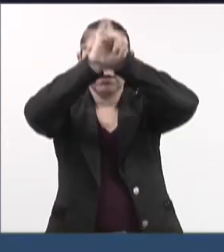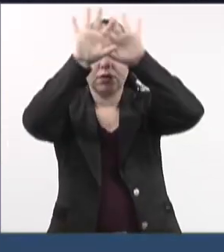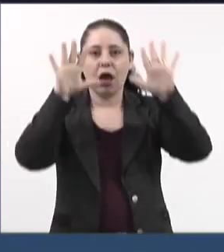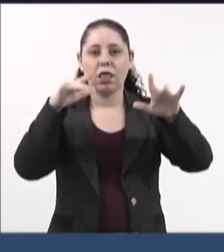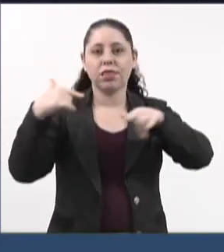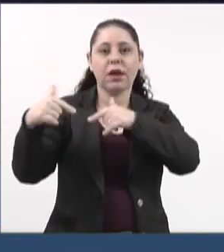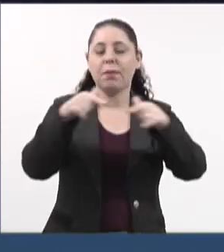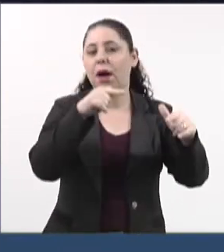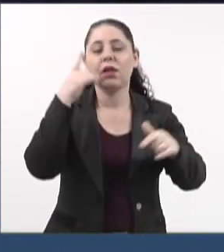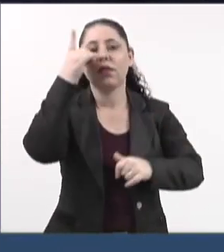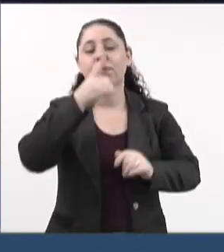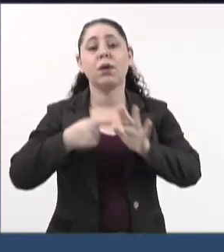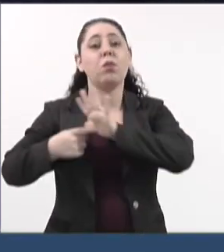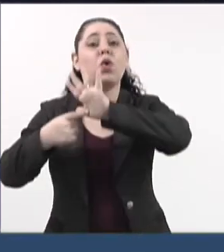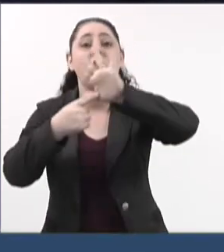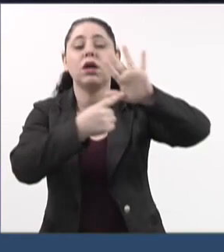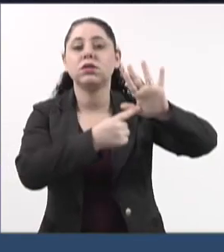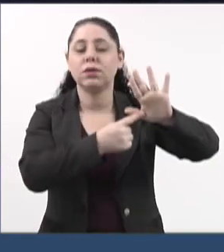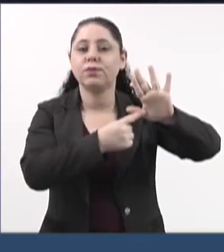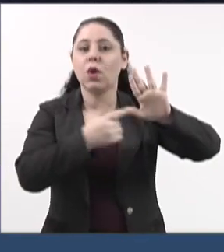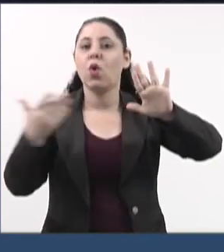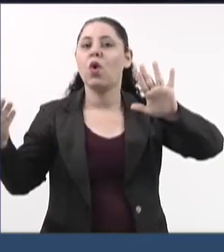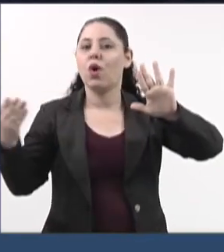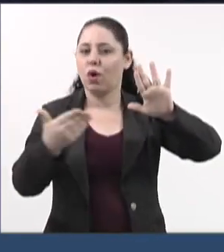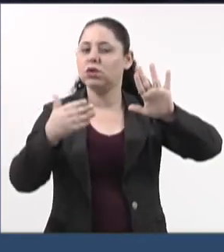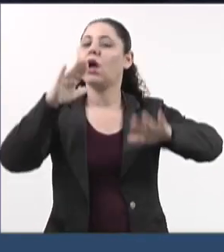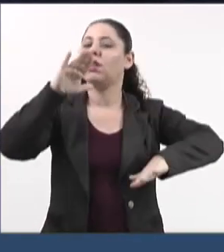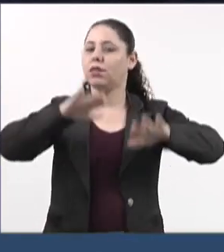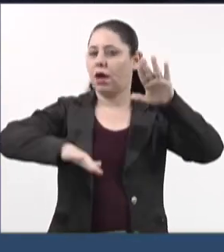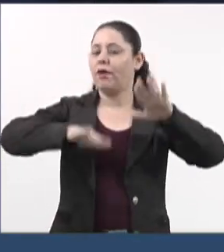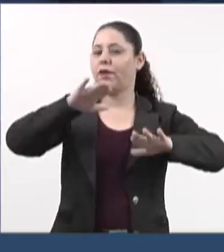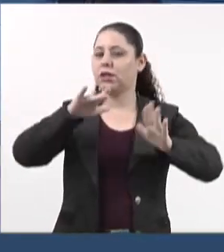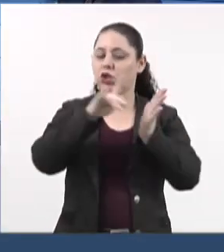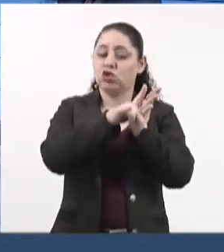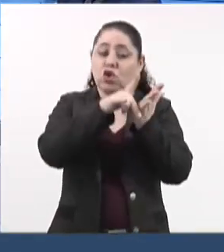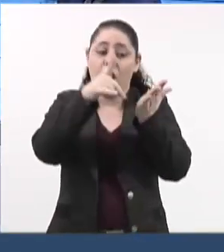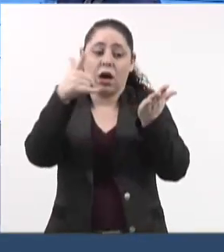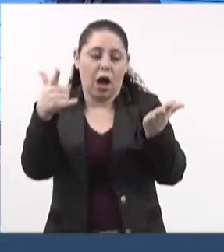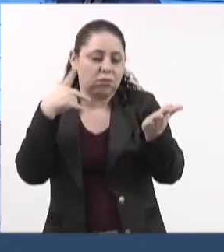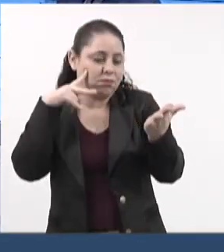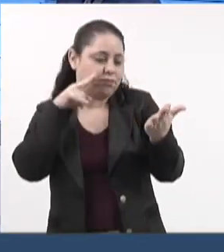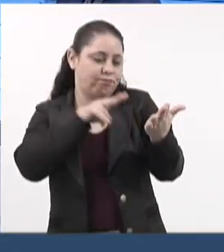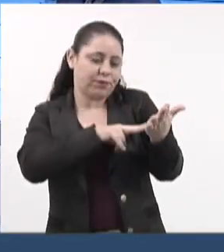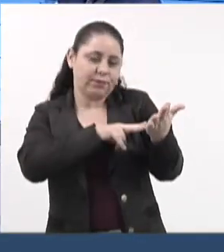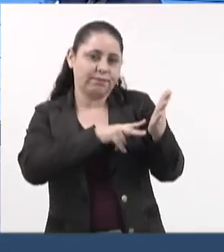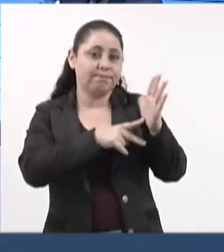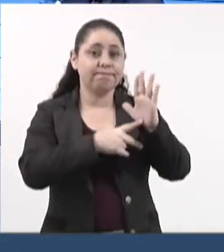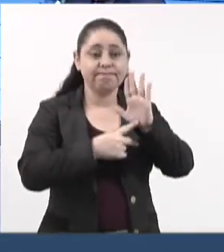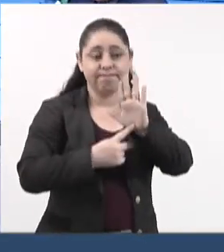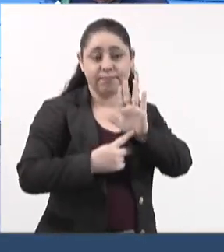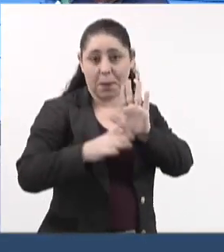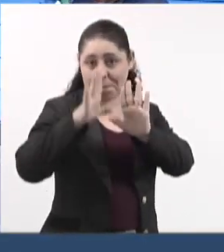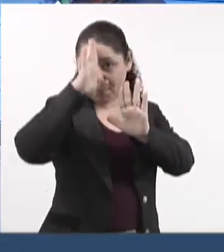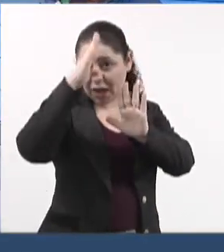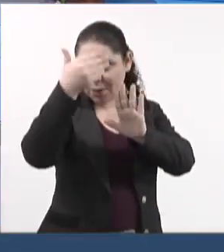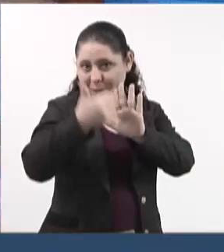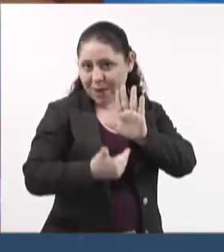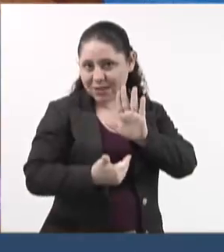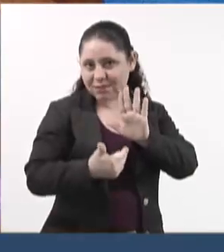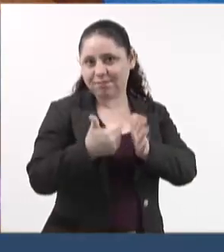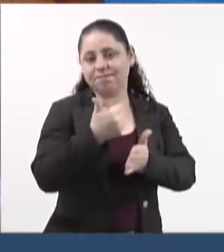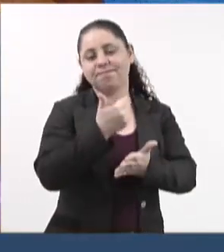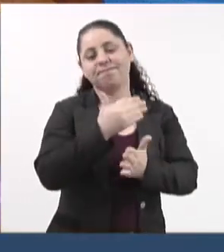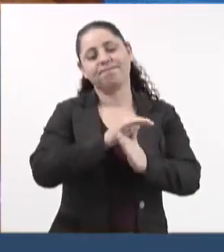trabalhos dos parlamentares, talvez hoje, capa dos jornais principais do Estado,